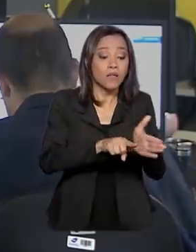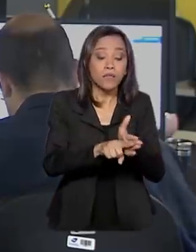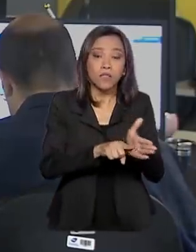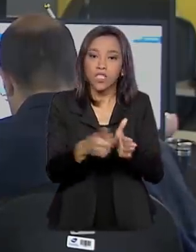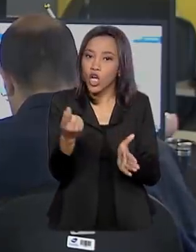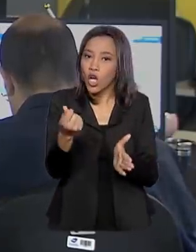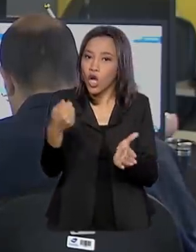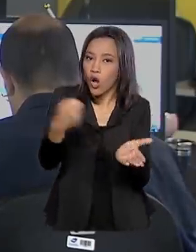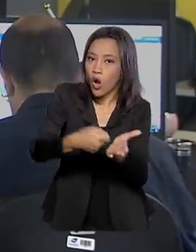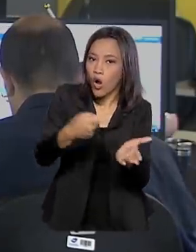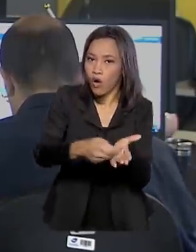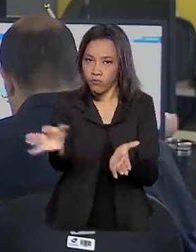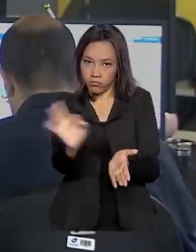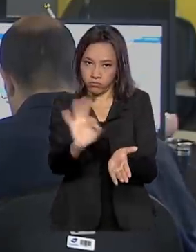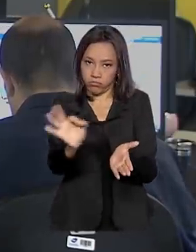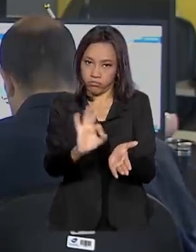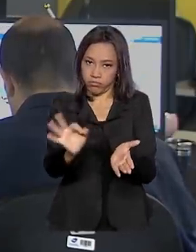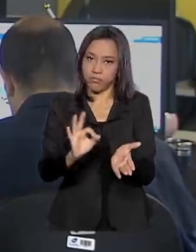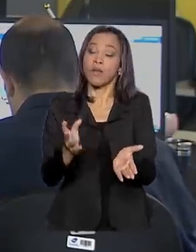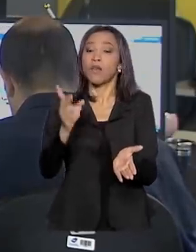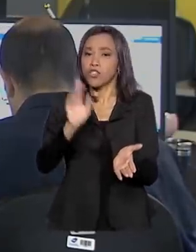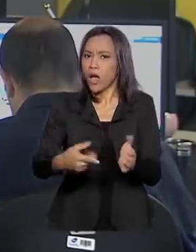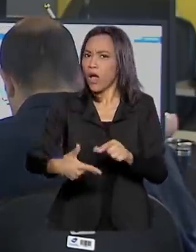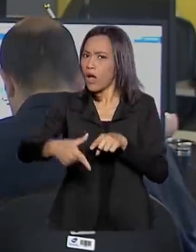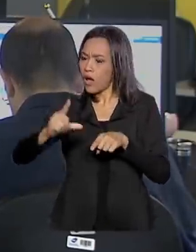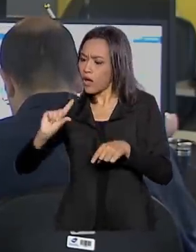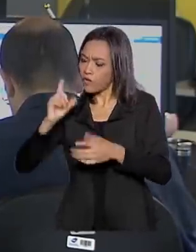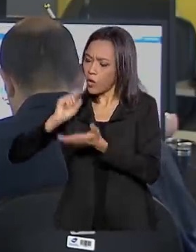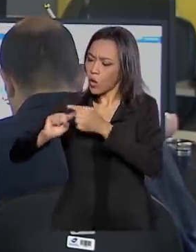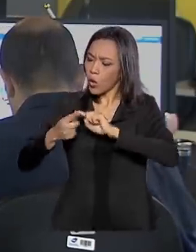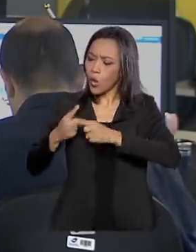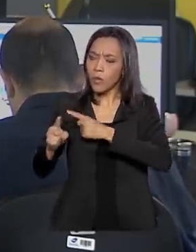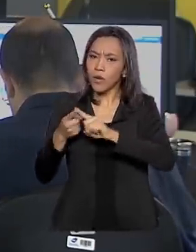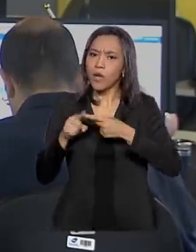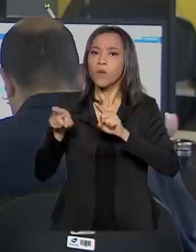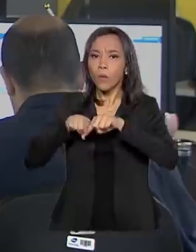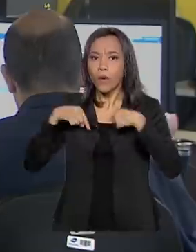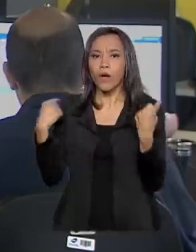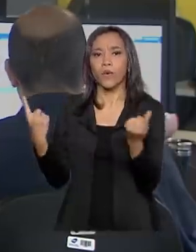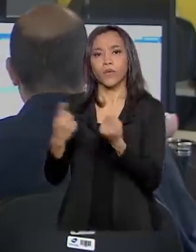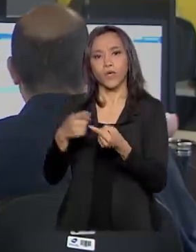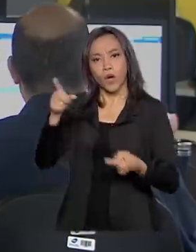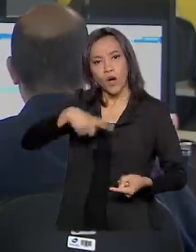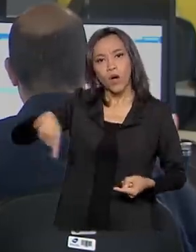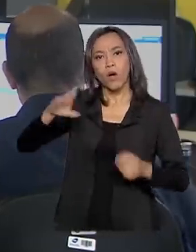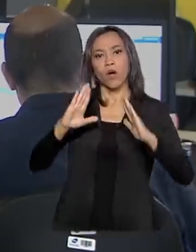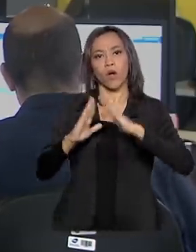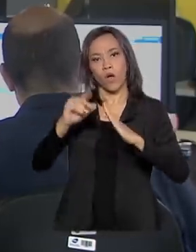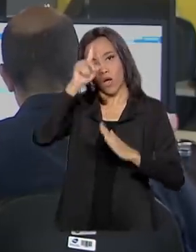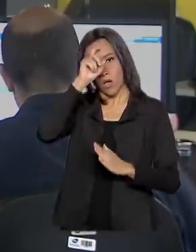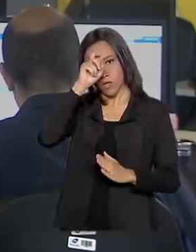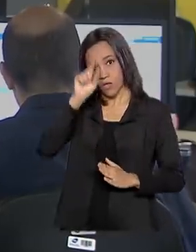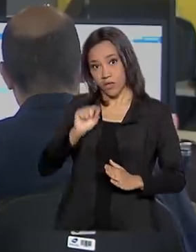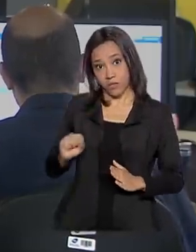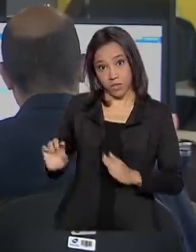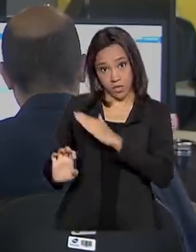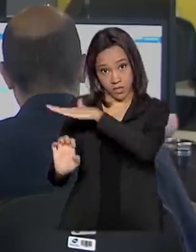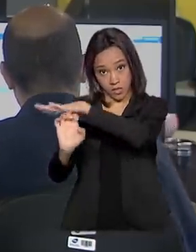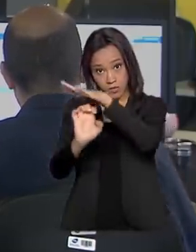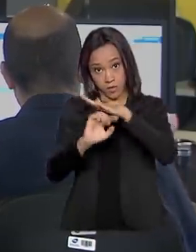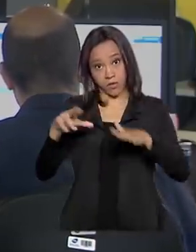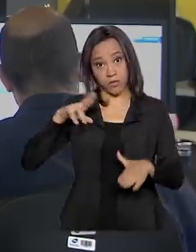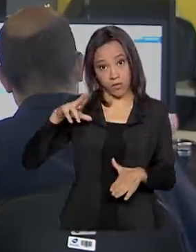os beneficiários. A medida foi acertada após uma reunião com representantes das operadoras de planos de saúde na sede da ANS.